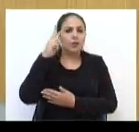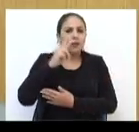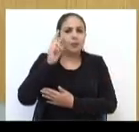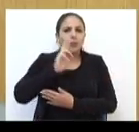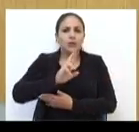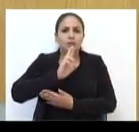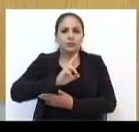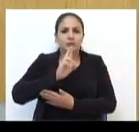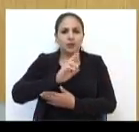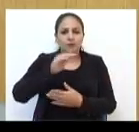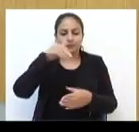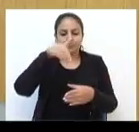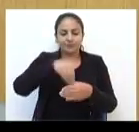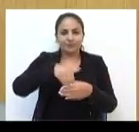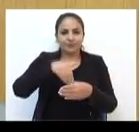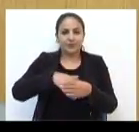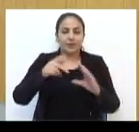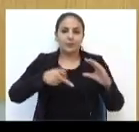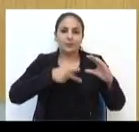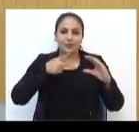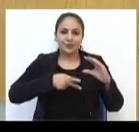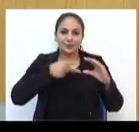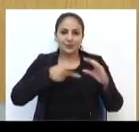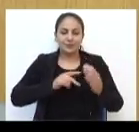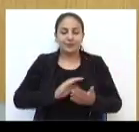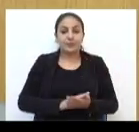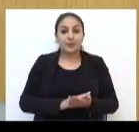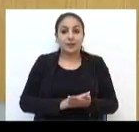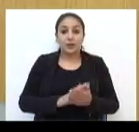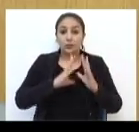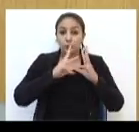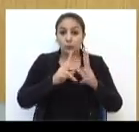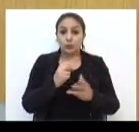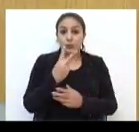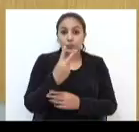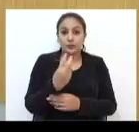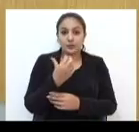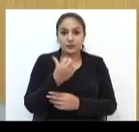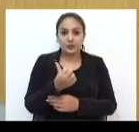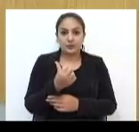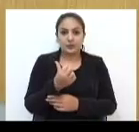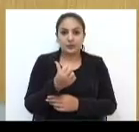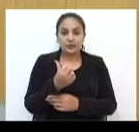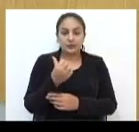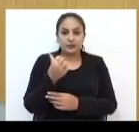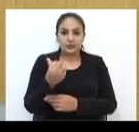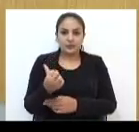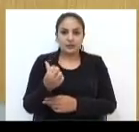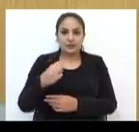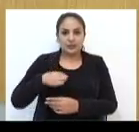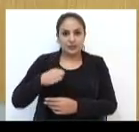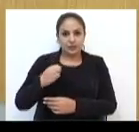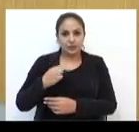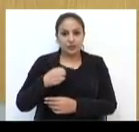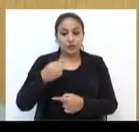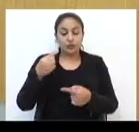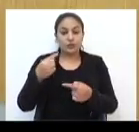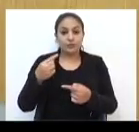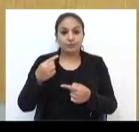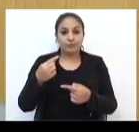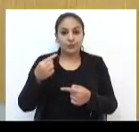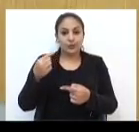resultado das eleições para a Câmara Municipal. Ao todo, 266 candidatos disputaram 21